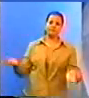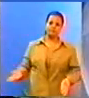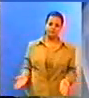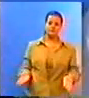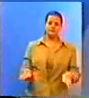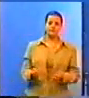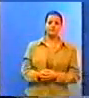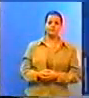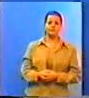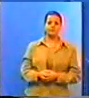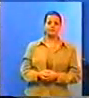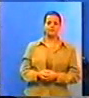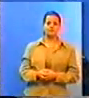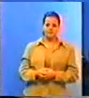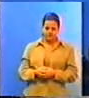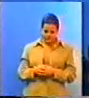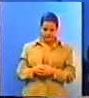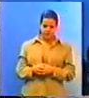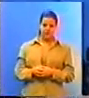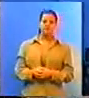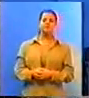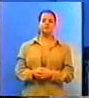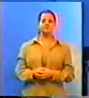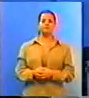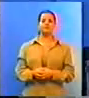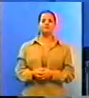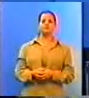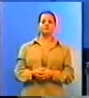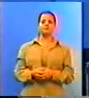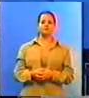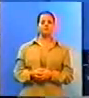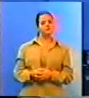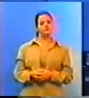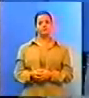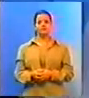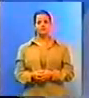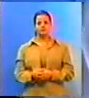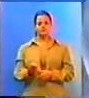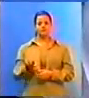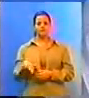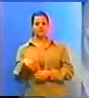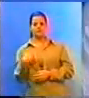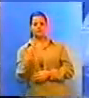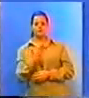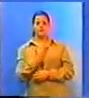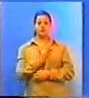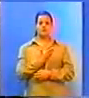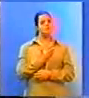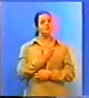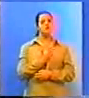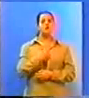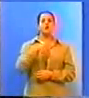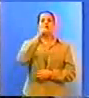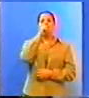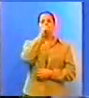que o dízimo é do antigo testamento o dízimo do novo testamento é 100% o cristão não pode